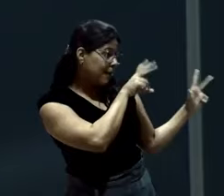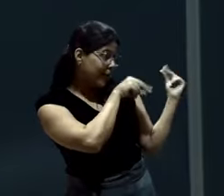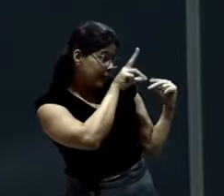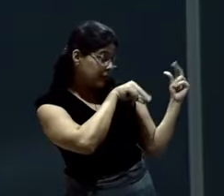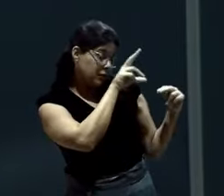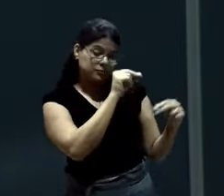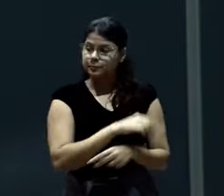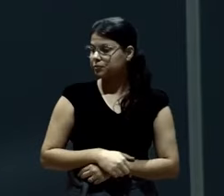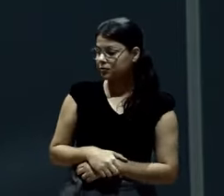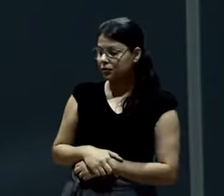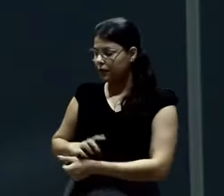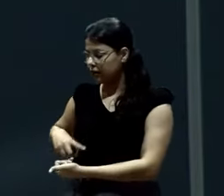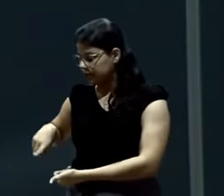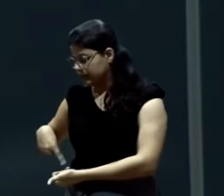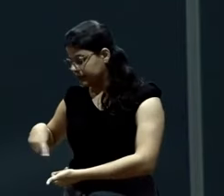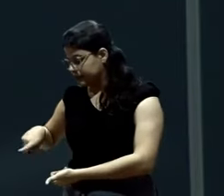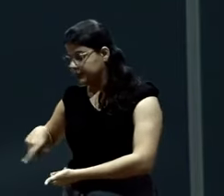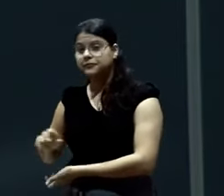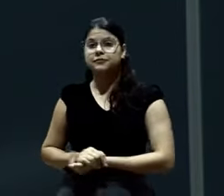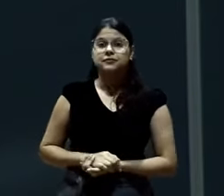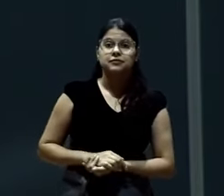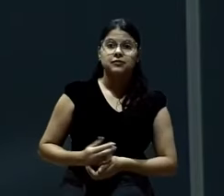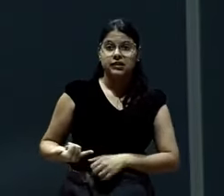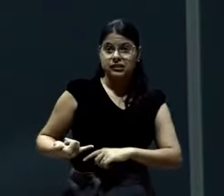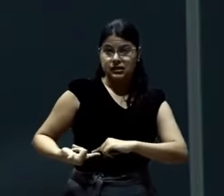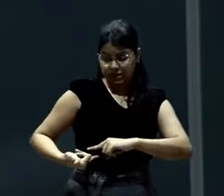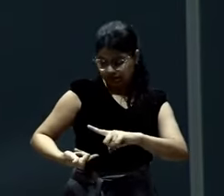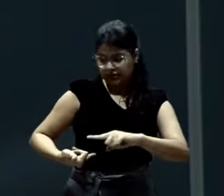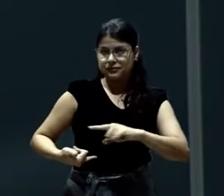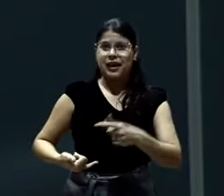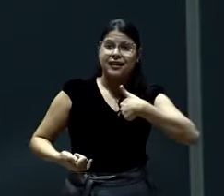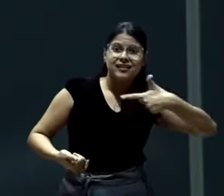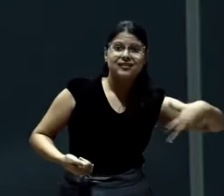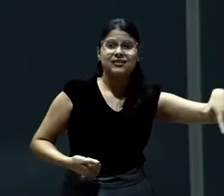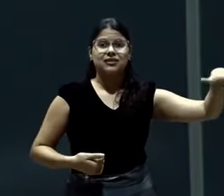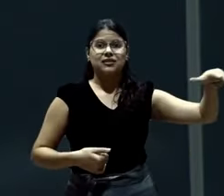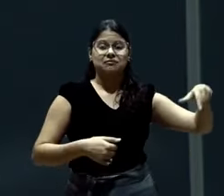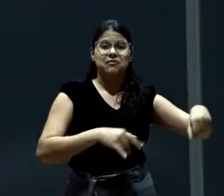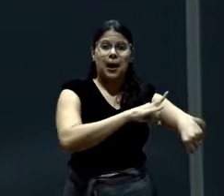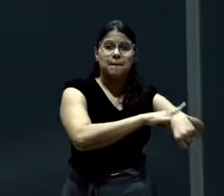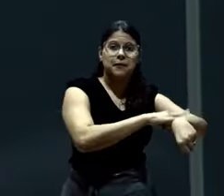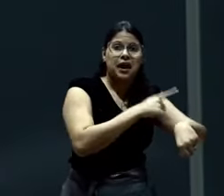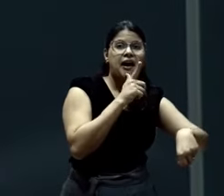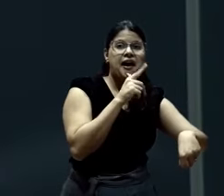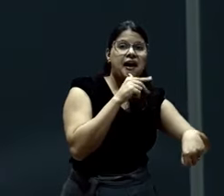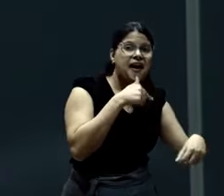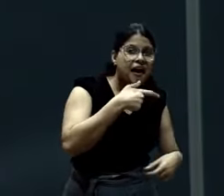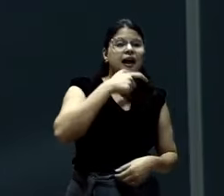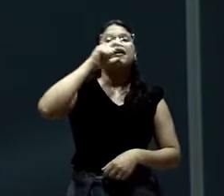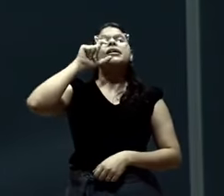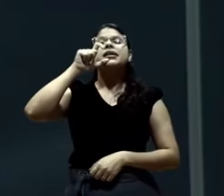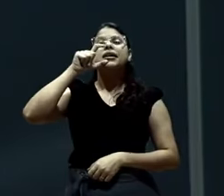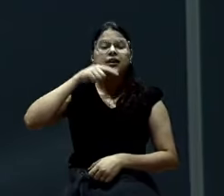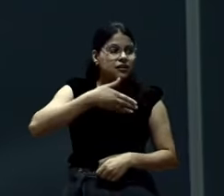consigo resistir ao celular. Eu não consigo resistir a um copo d'água. A ir ao banheiro, a ir na porta, a